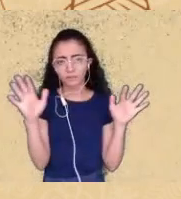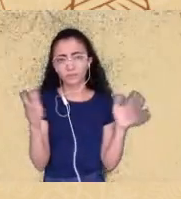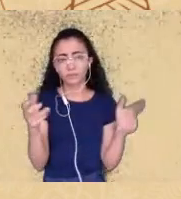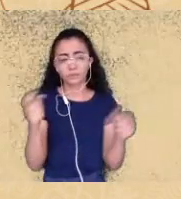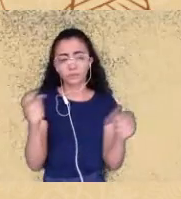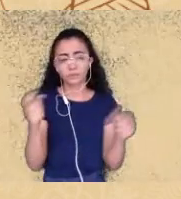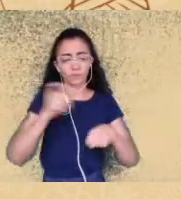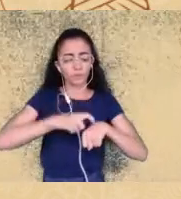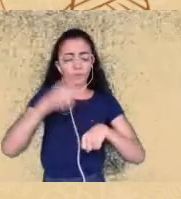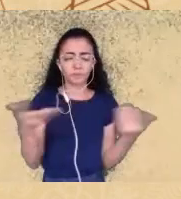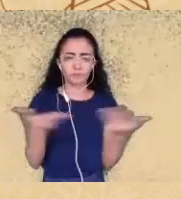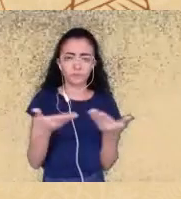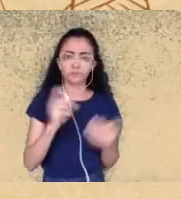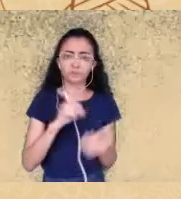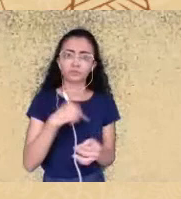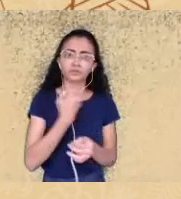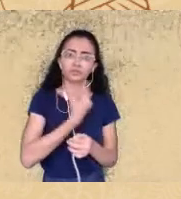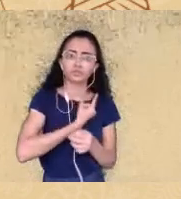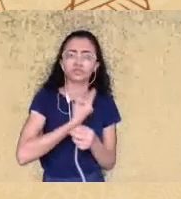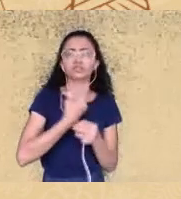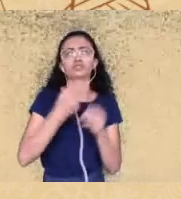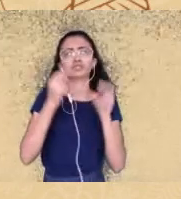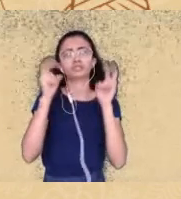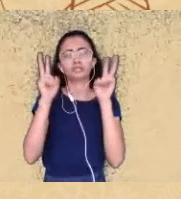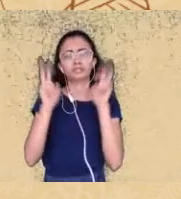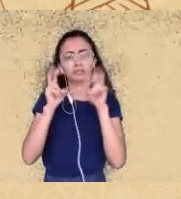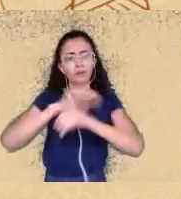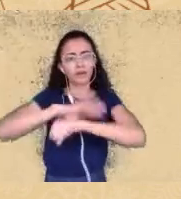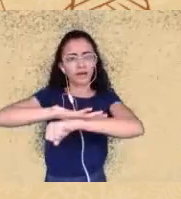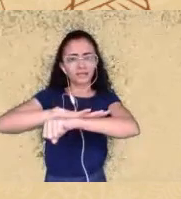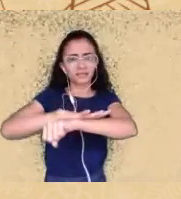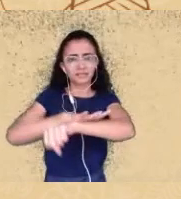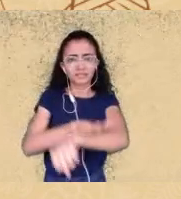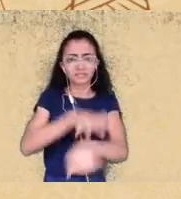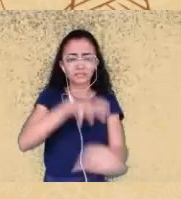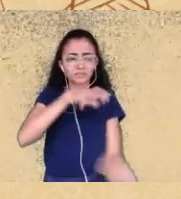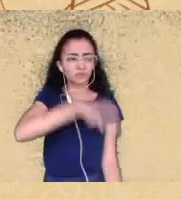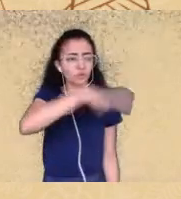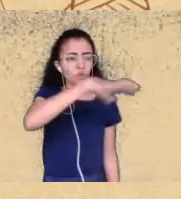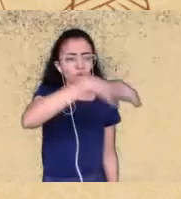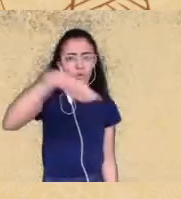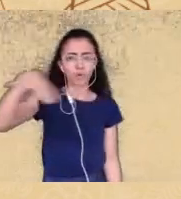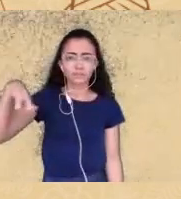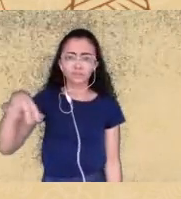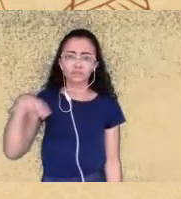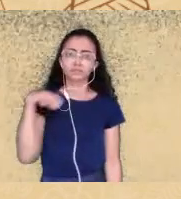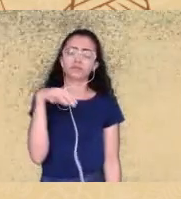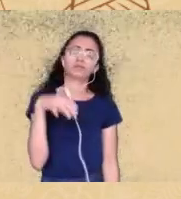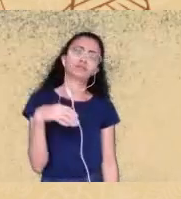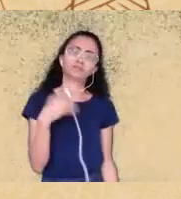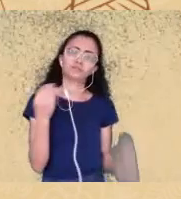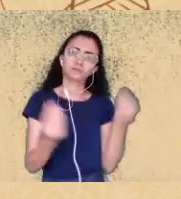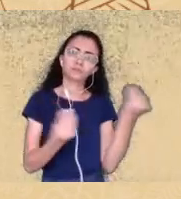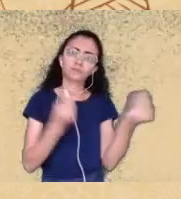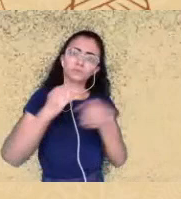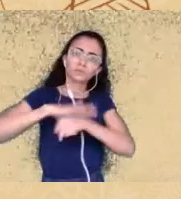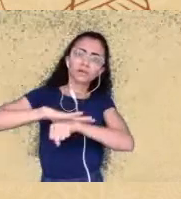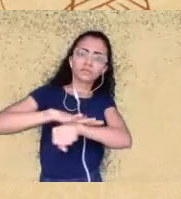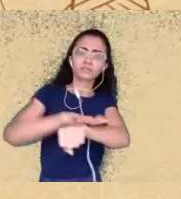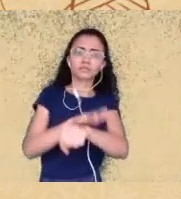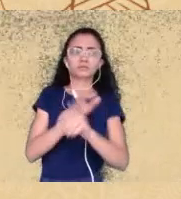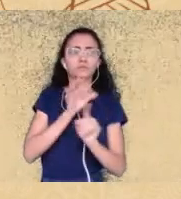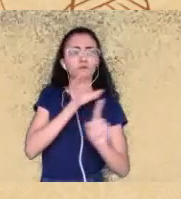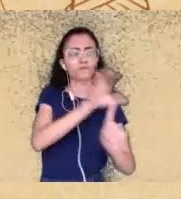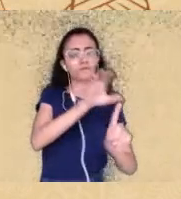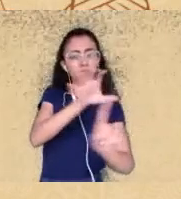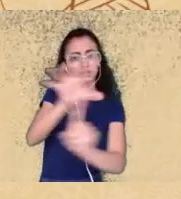trabalhou com o racismo em todas as dimensões como o racismo faz efeito para as pessoas negras